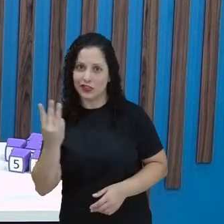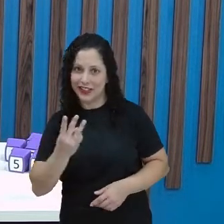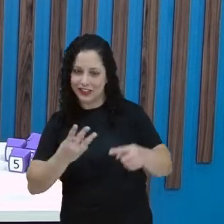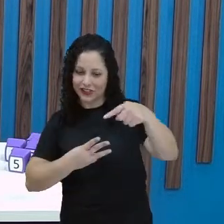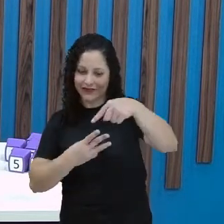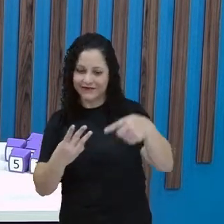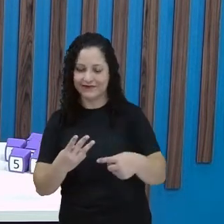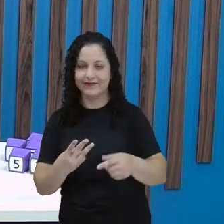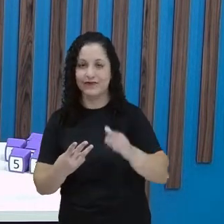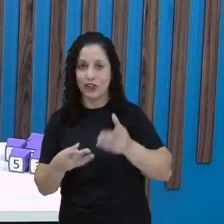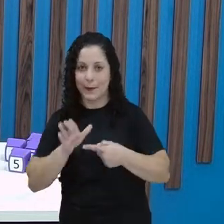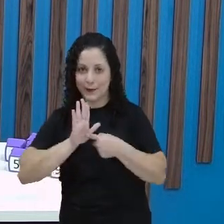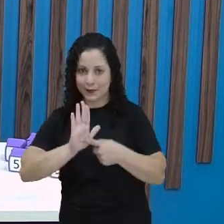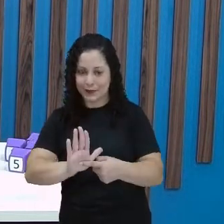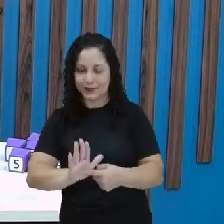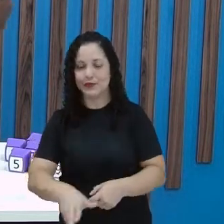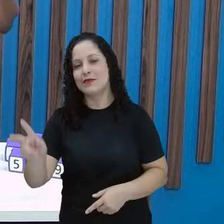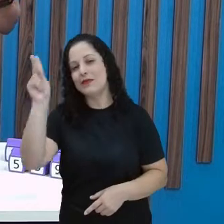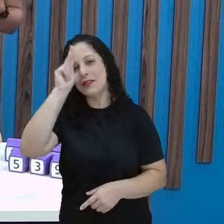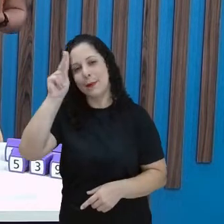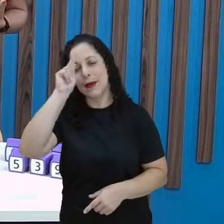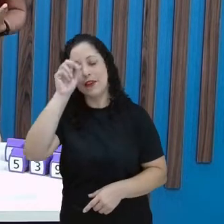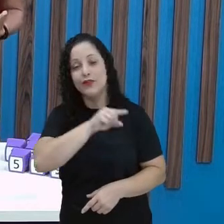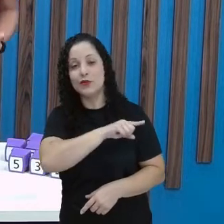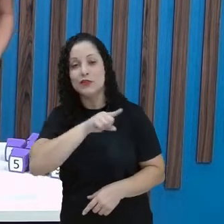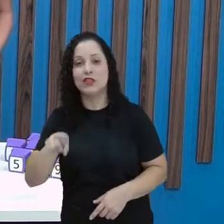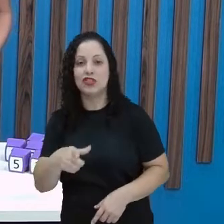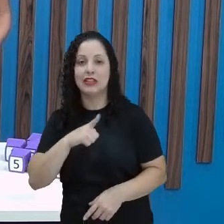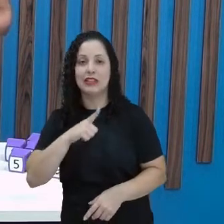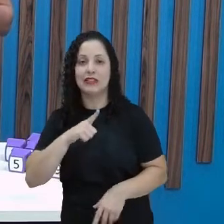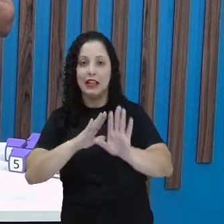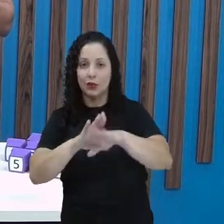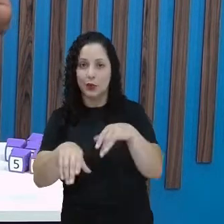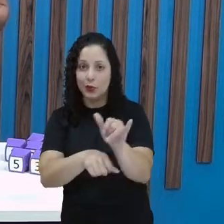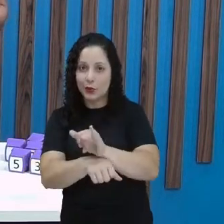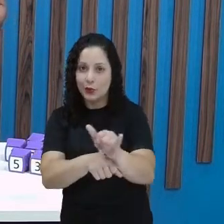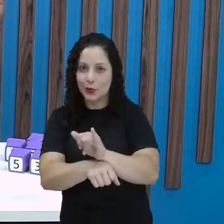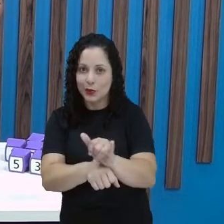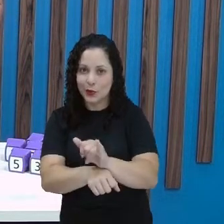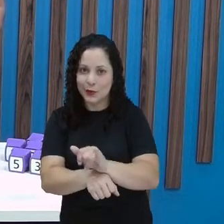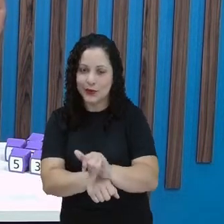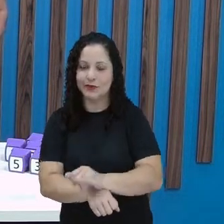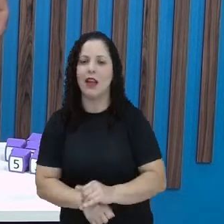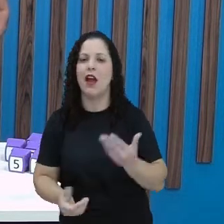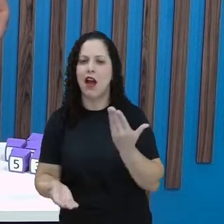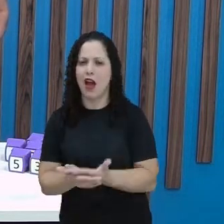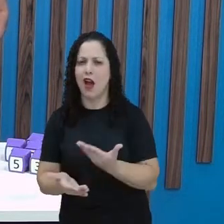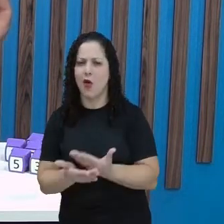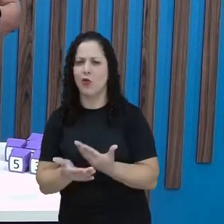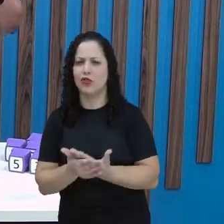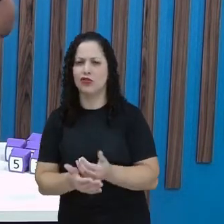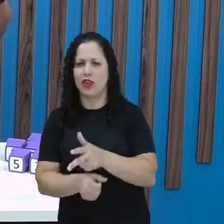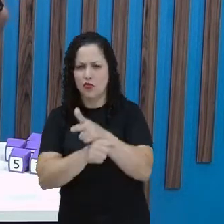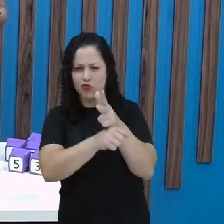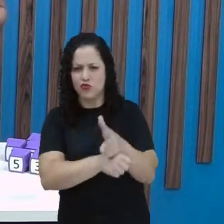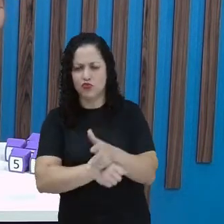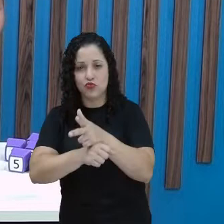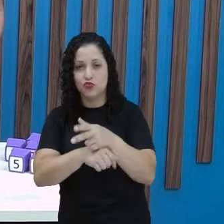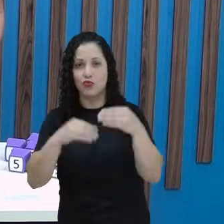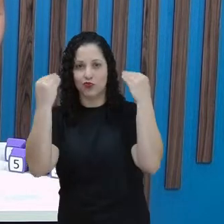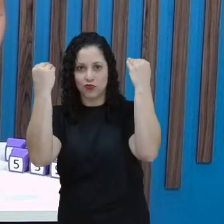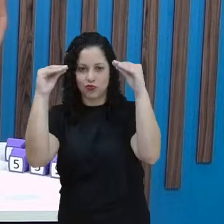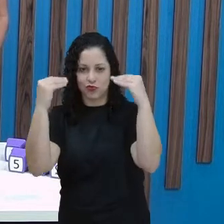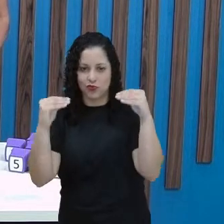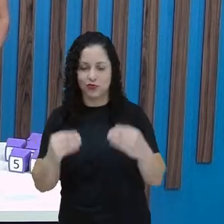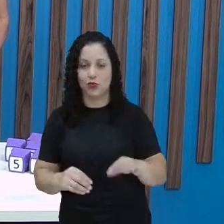três que eu já falei, né? Eu quero lembrar você do nosso canal do YouTube, que depois que as aulas são gravadas ao vivo, essas aulas são